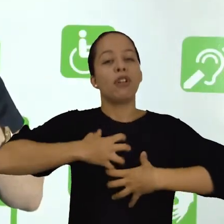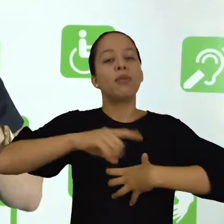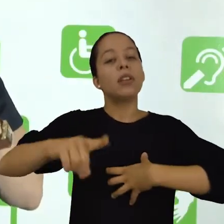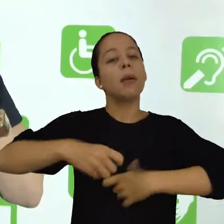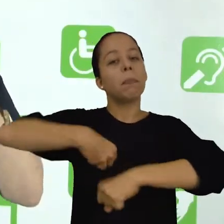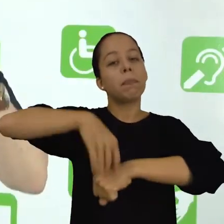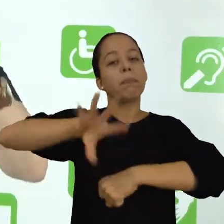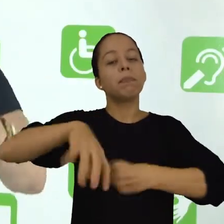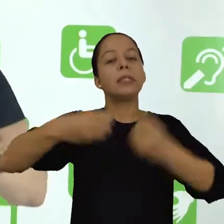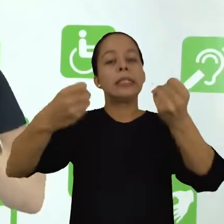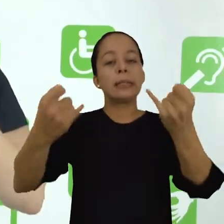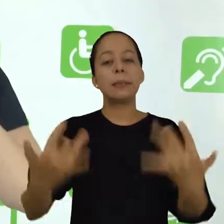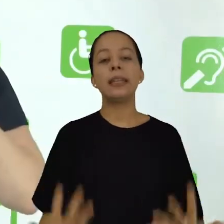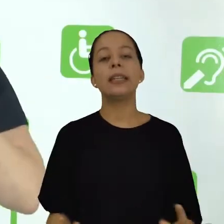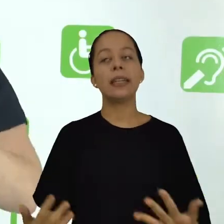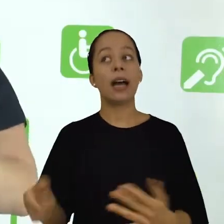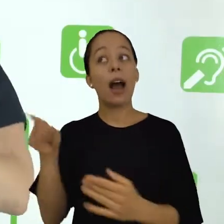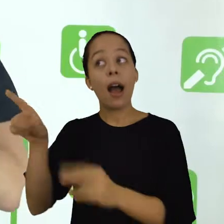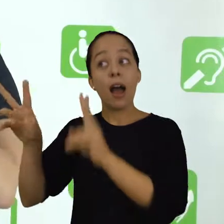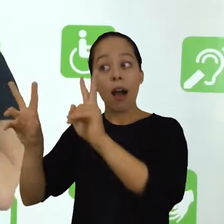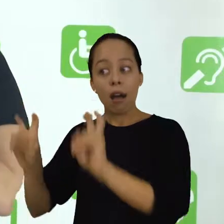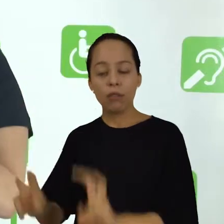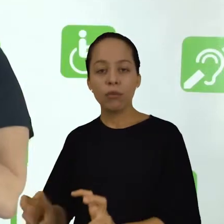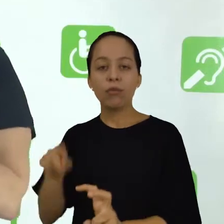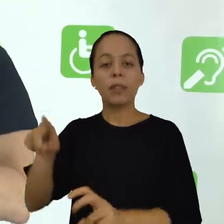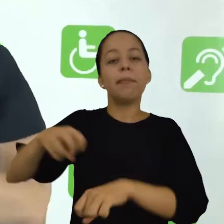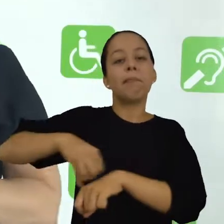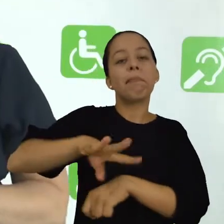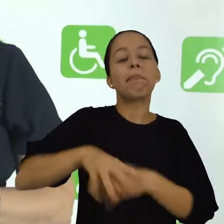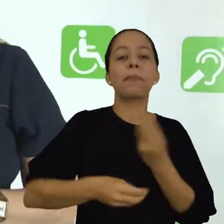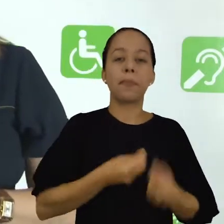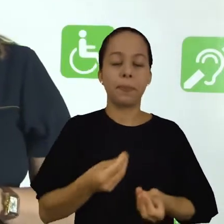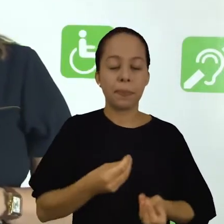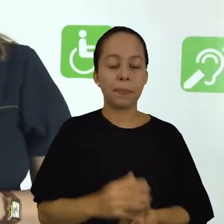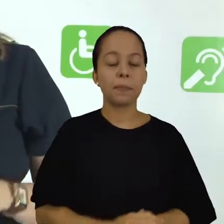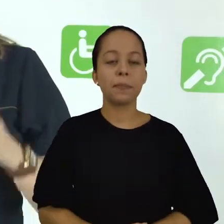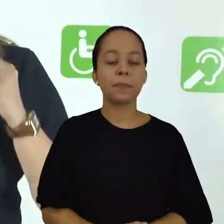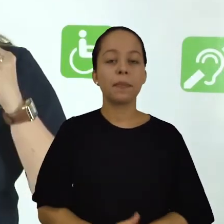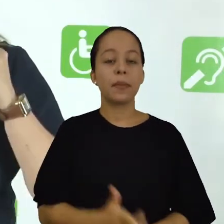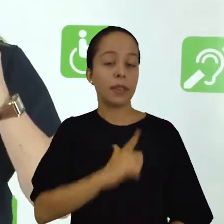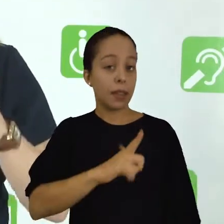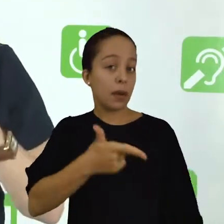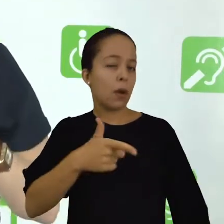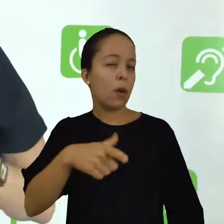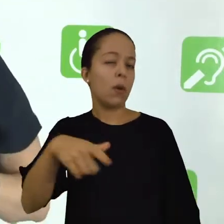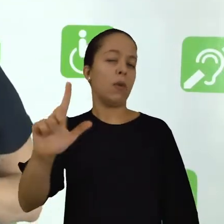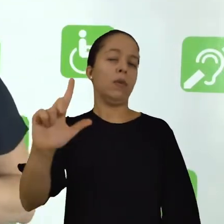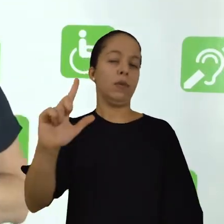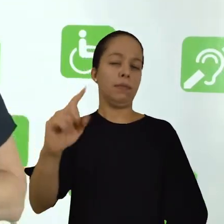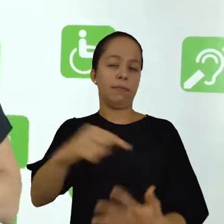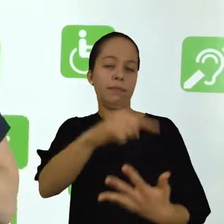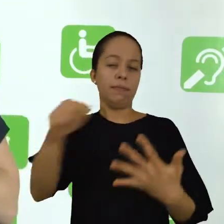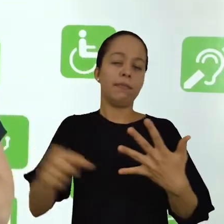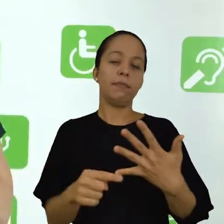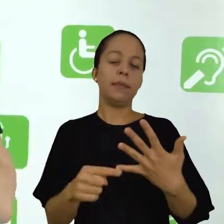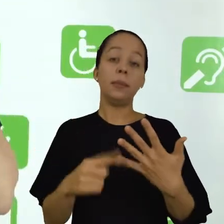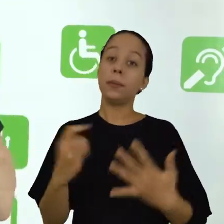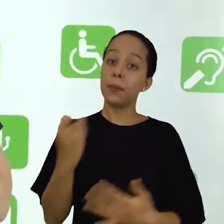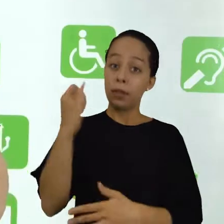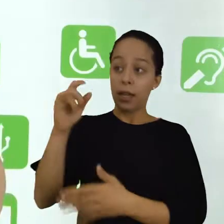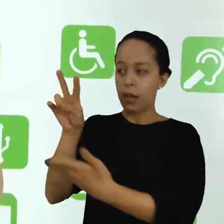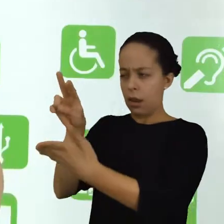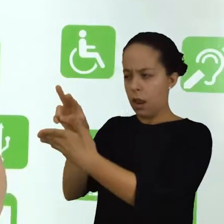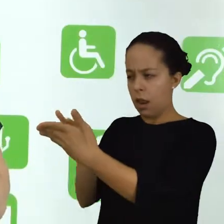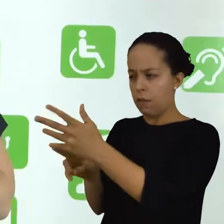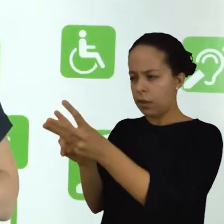que o autor traz relacionadas àquele assunto. Um outro ponto que também é muito importante é você perceber